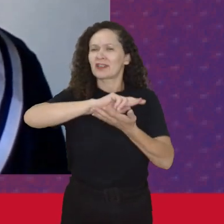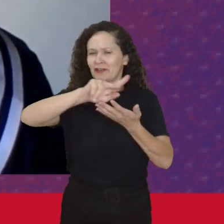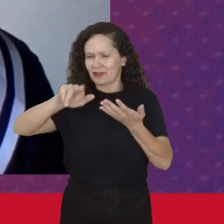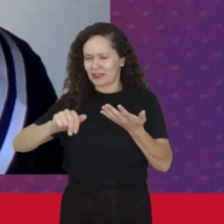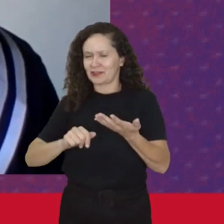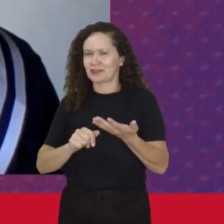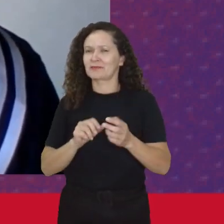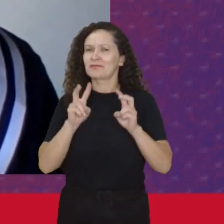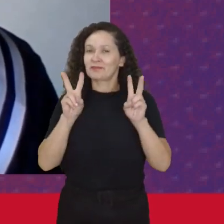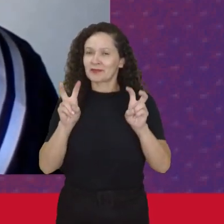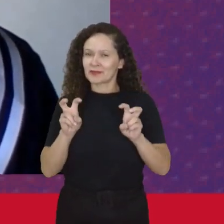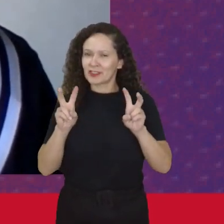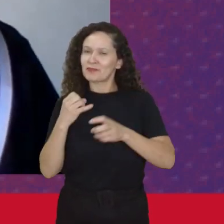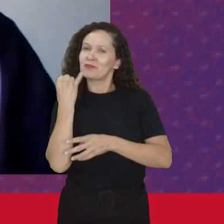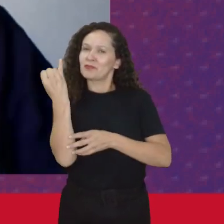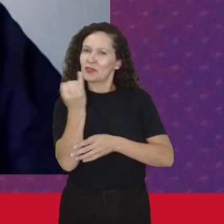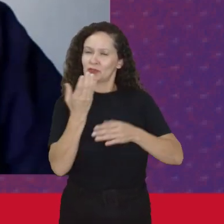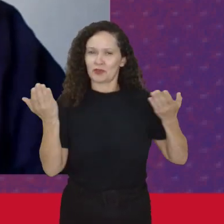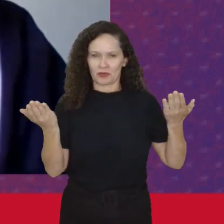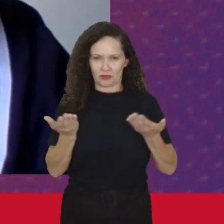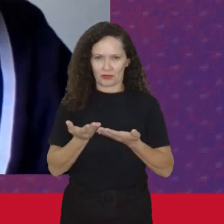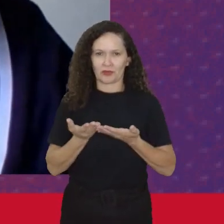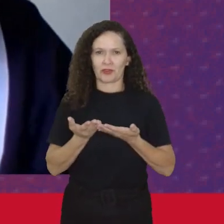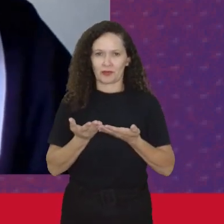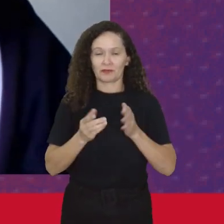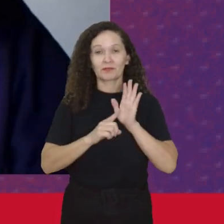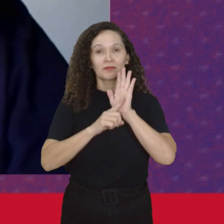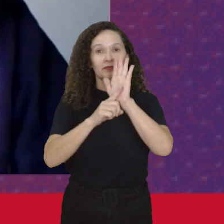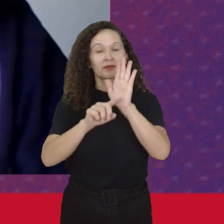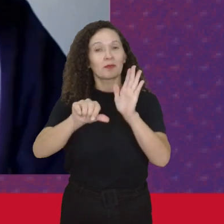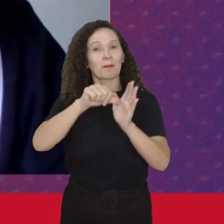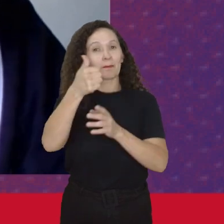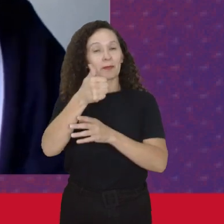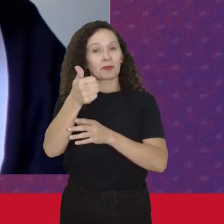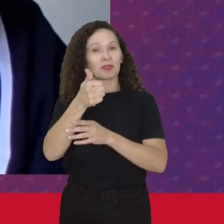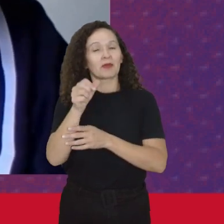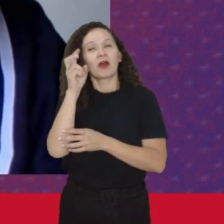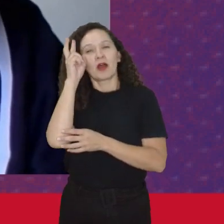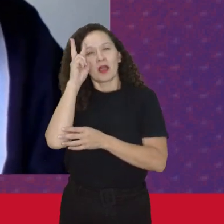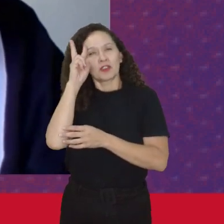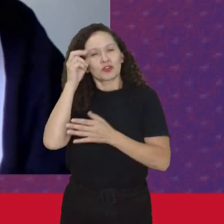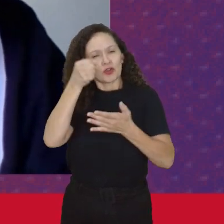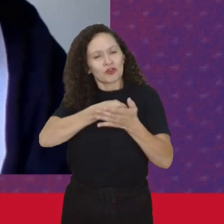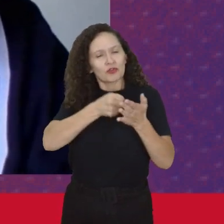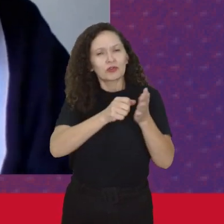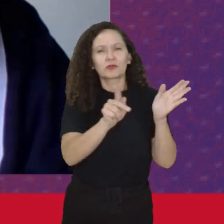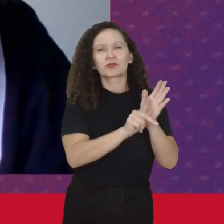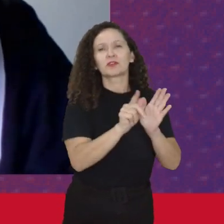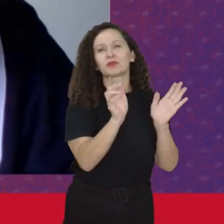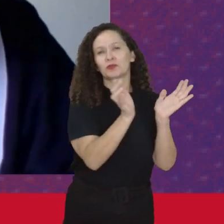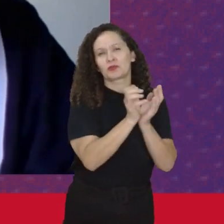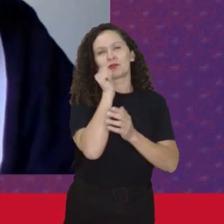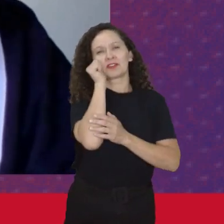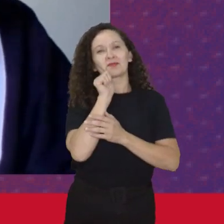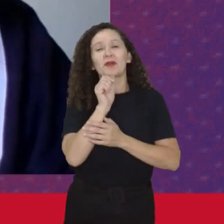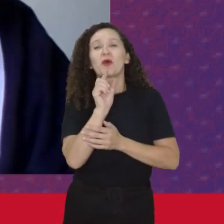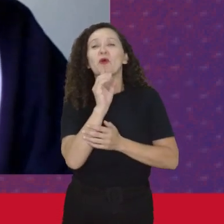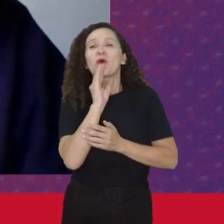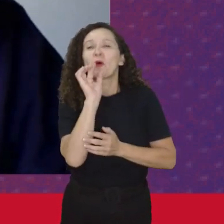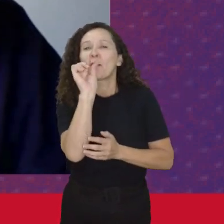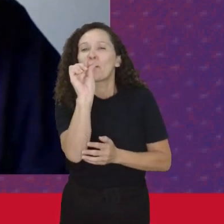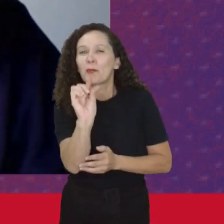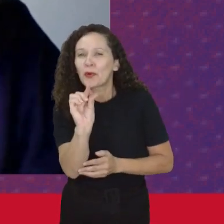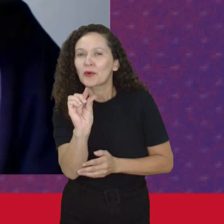questão que é importante a gente trazer Primeiro que a história de luta das mulheres é muito pouco conhecida